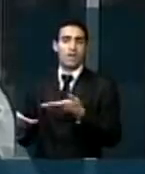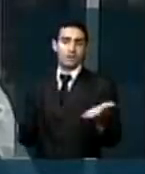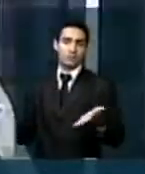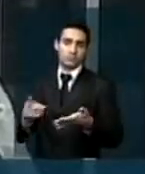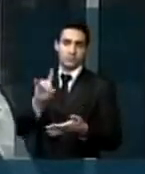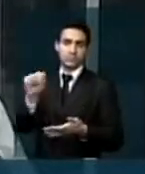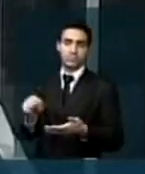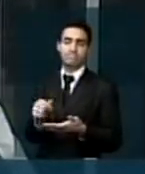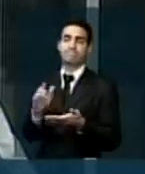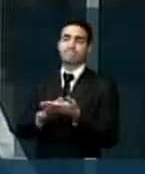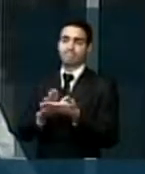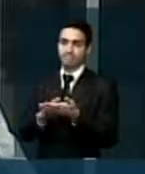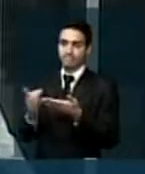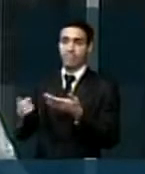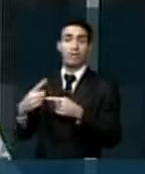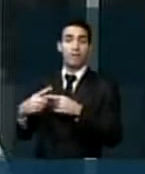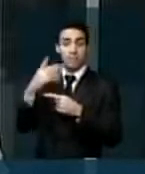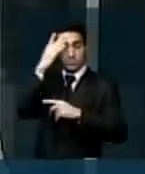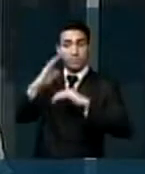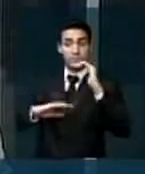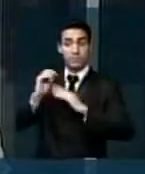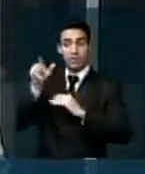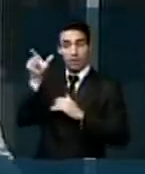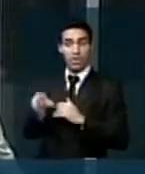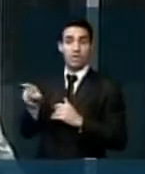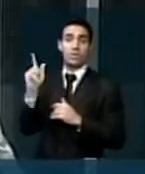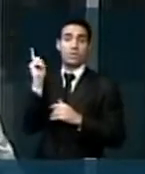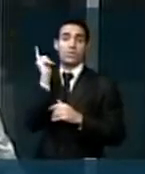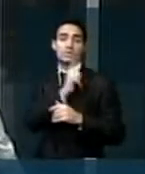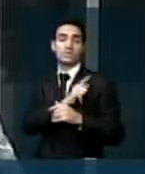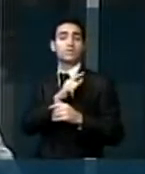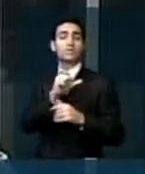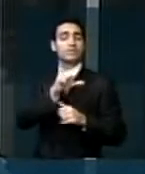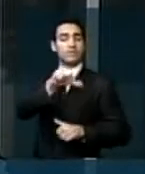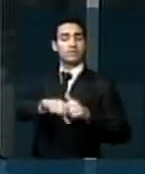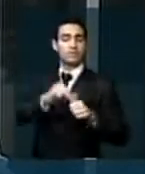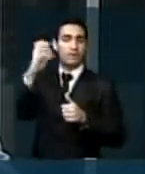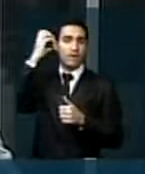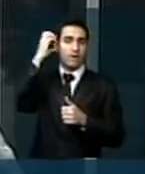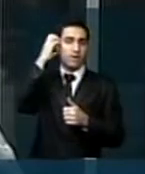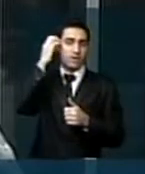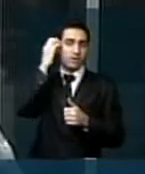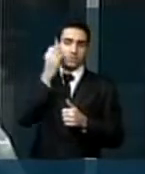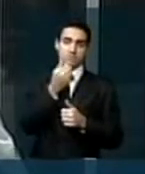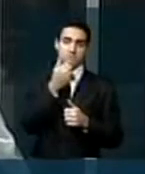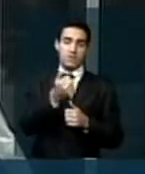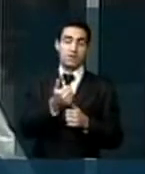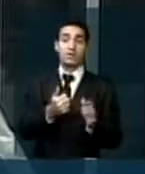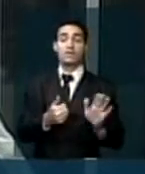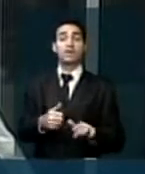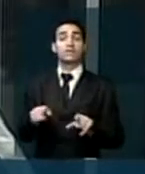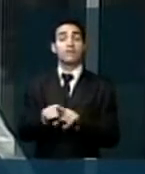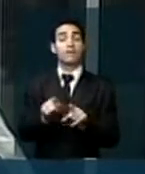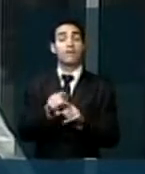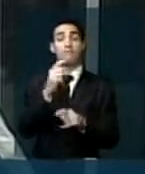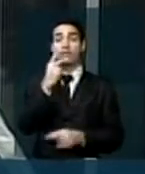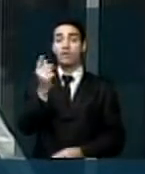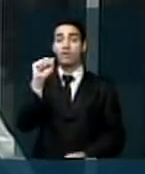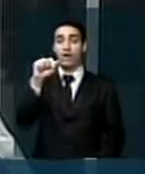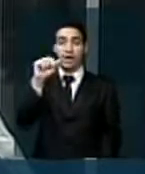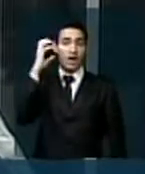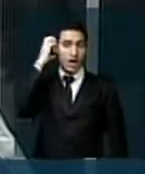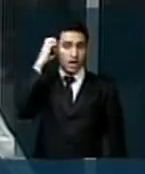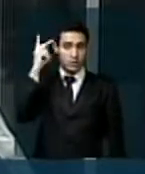dia de hoje, pois foram eles que fizeram a grandeza do rádio brasileiro. Como não poderia deixar de registrar, o rádio no Brasil,